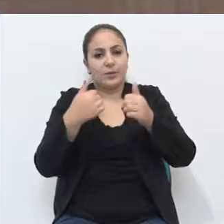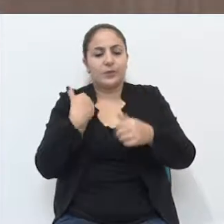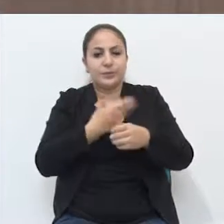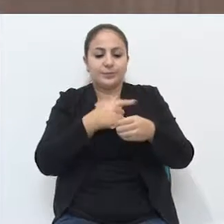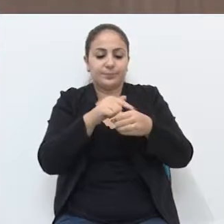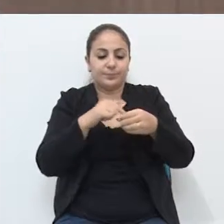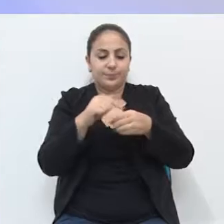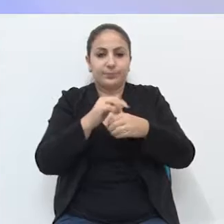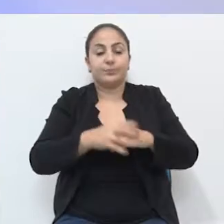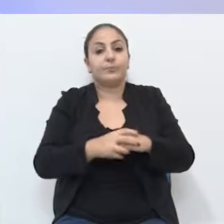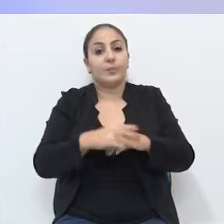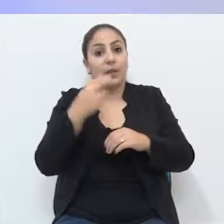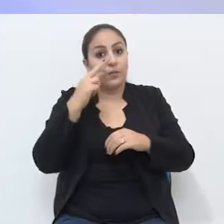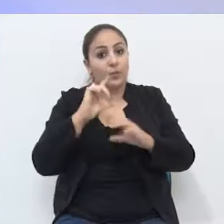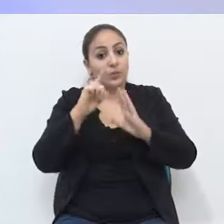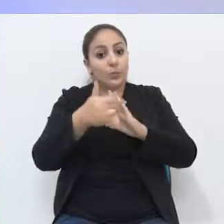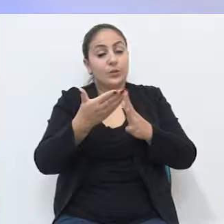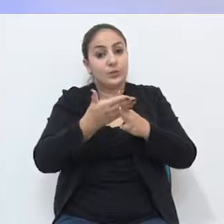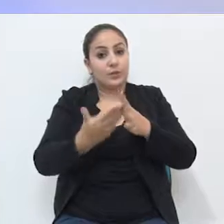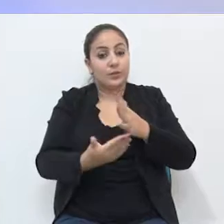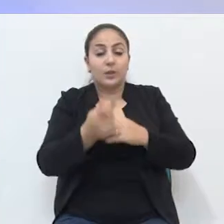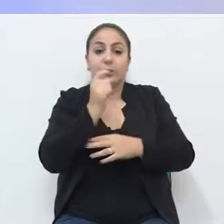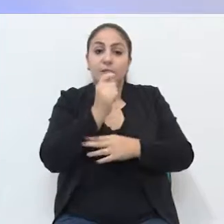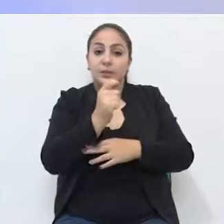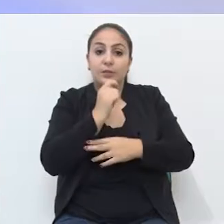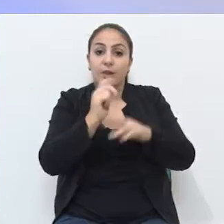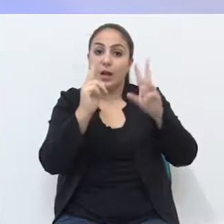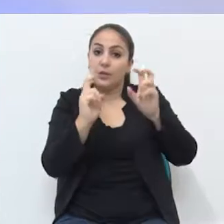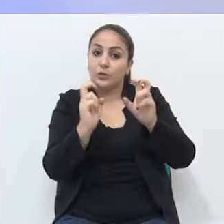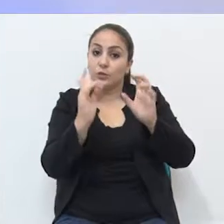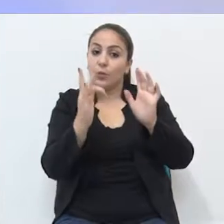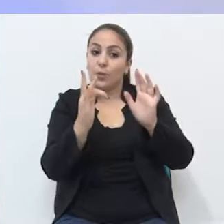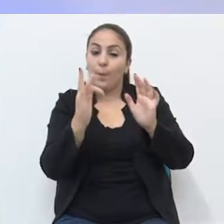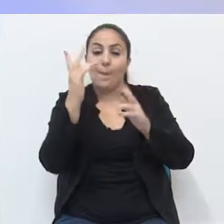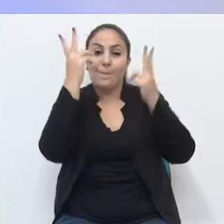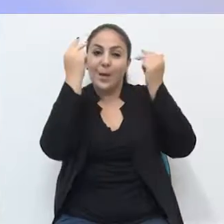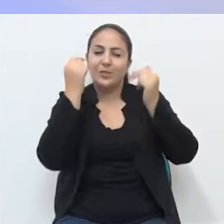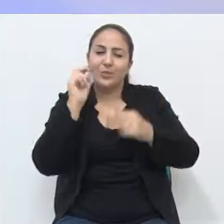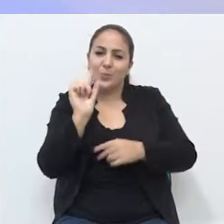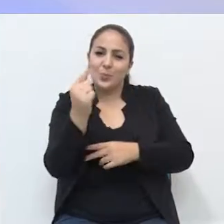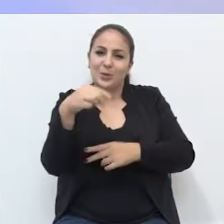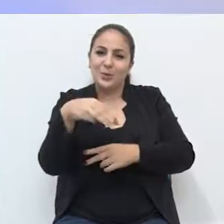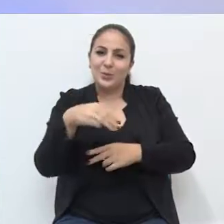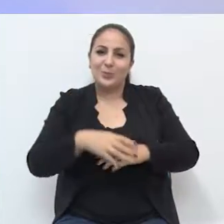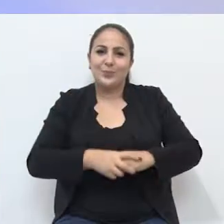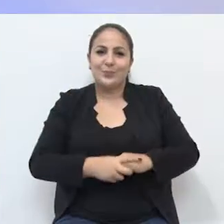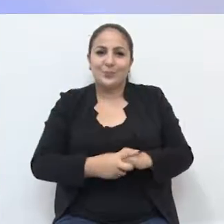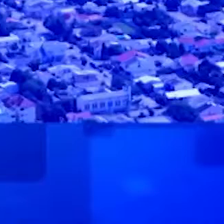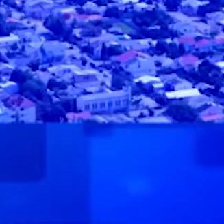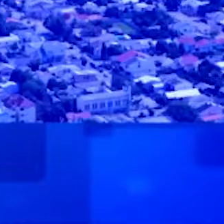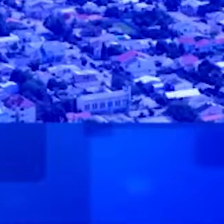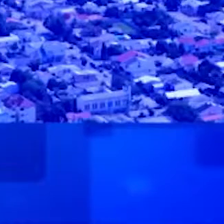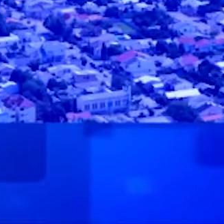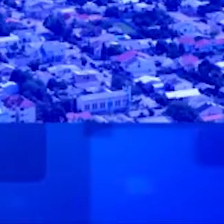lixo melhor aqui na nossa cidade. E veja no próximo bloco uma entrevista sobre a Páscoa. É um minuto só.